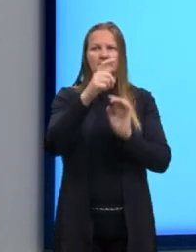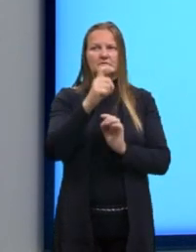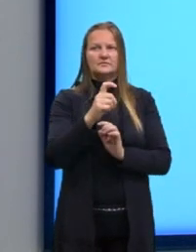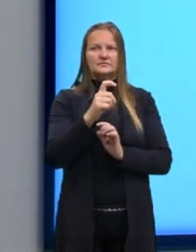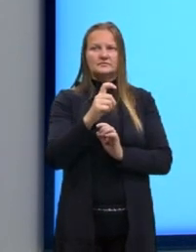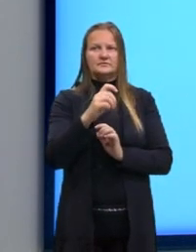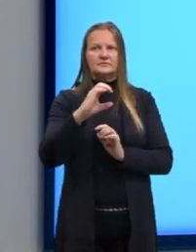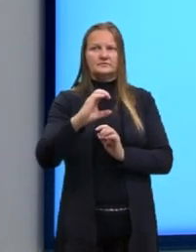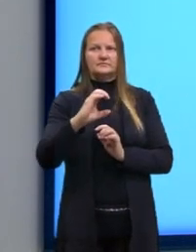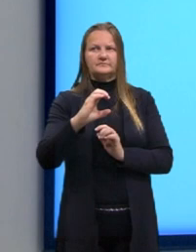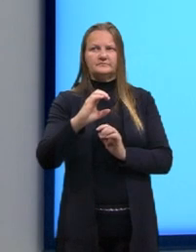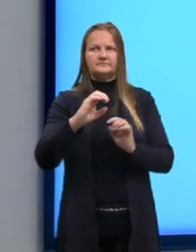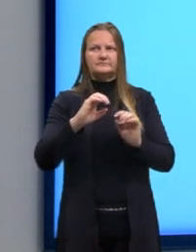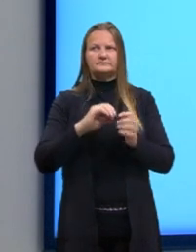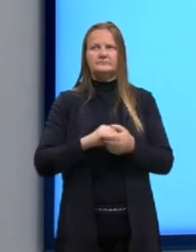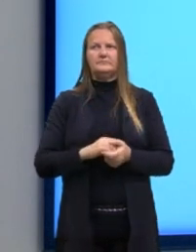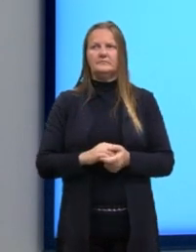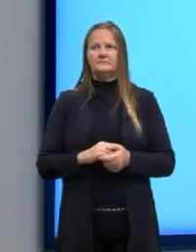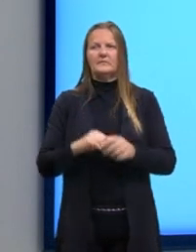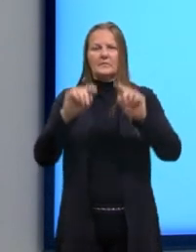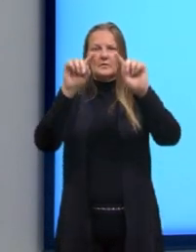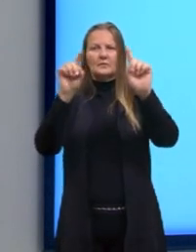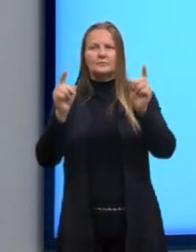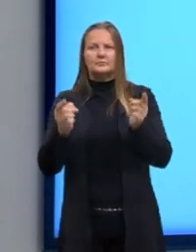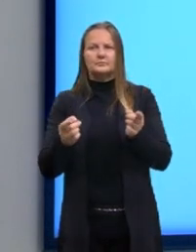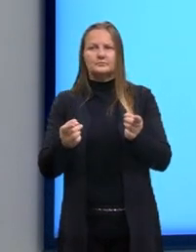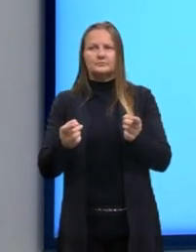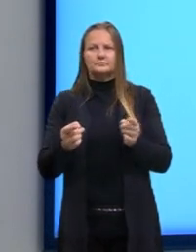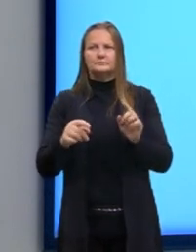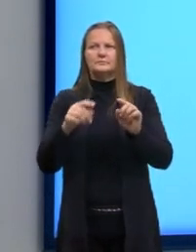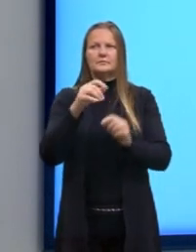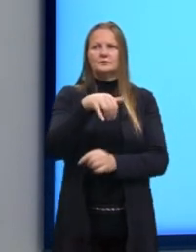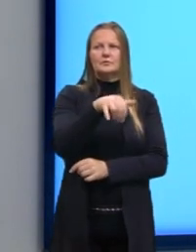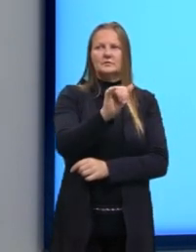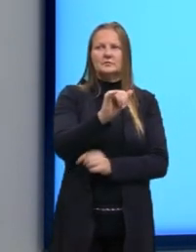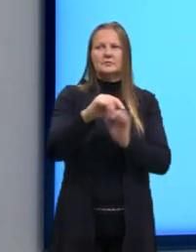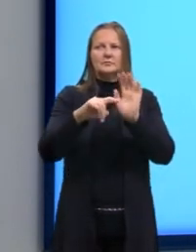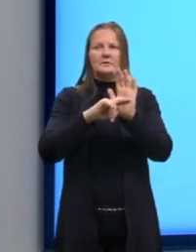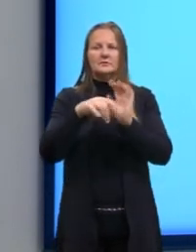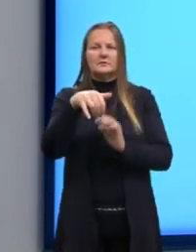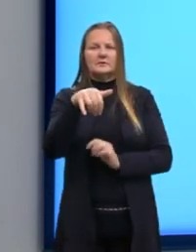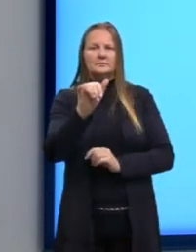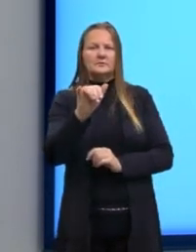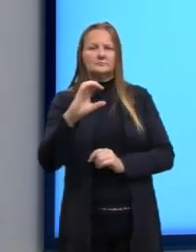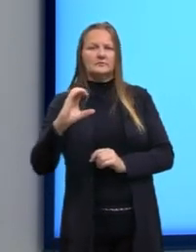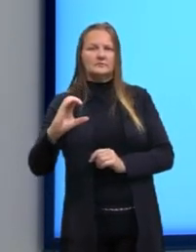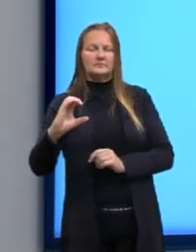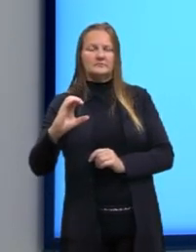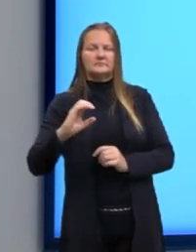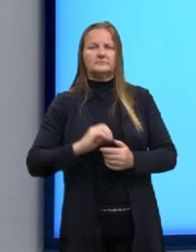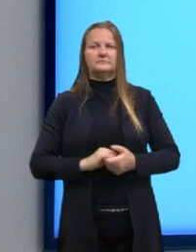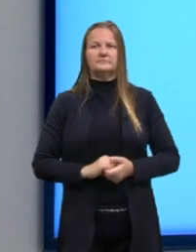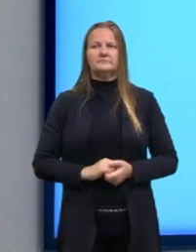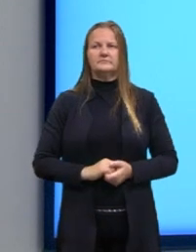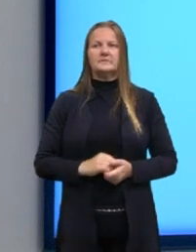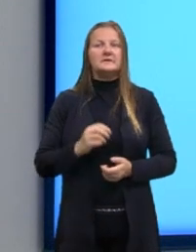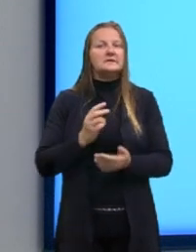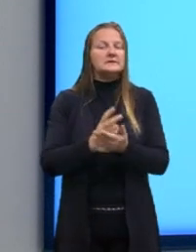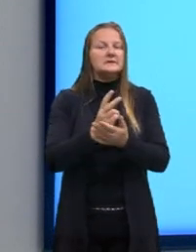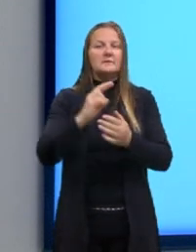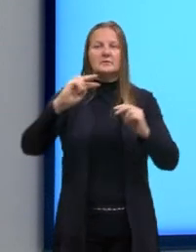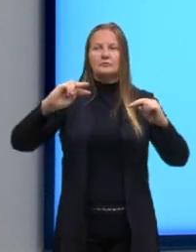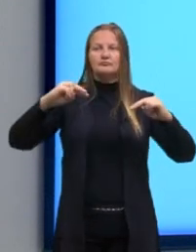XC. No outro parênteses, o Y menos o YC. Sempre